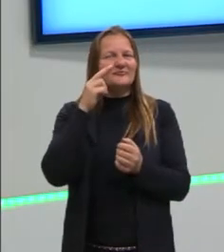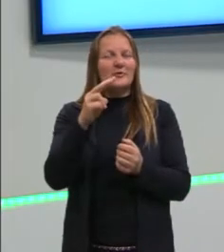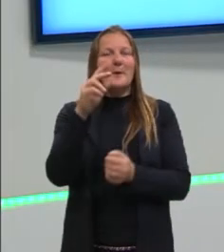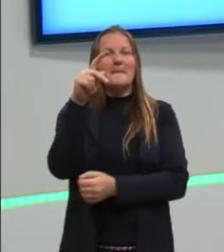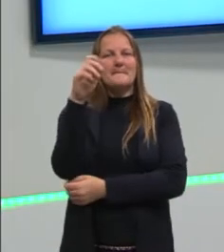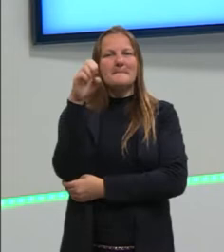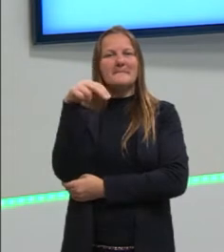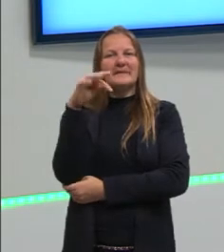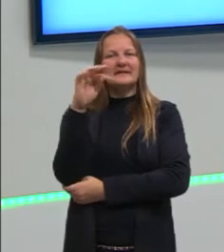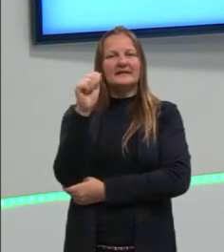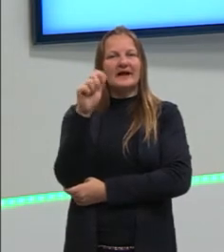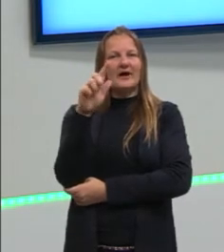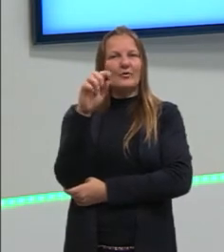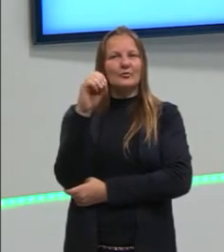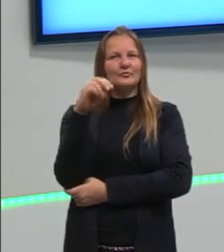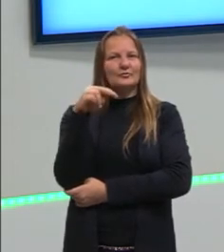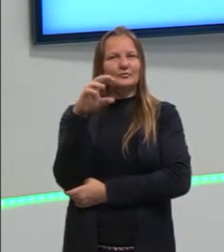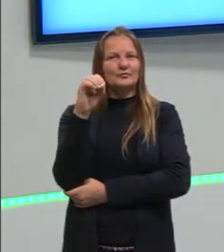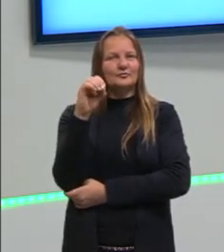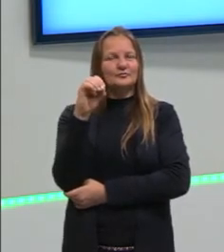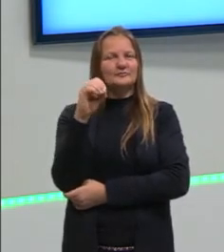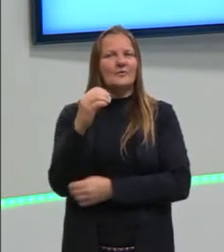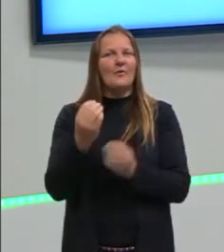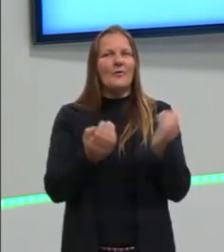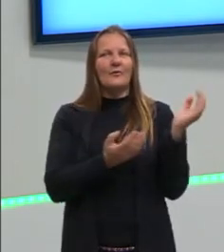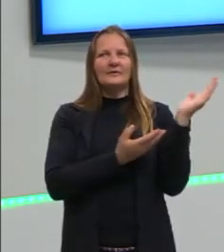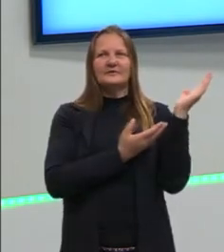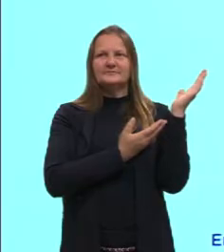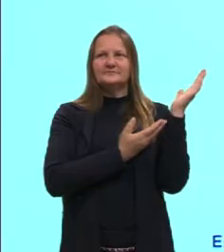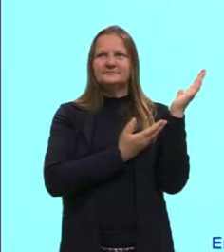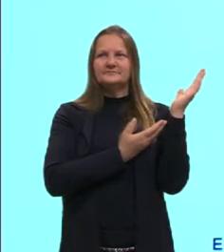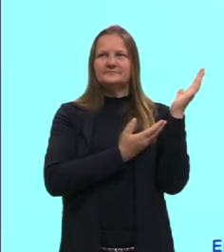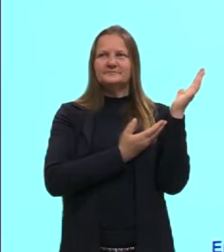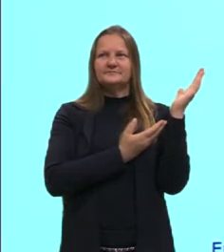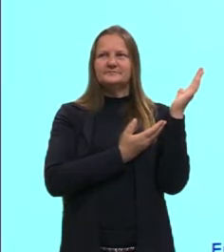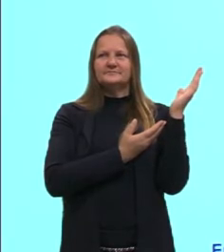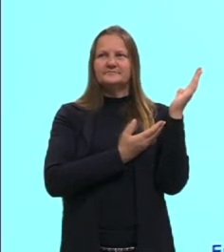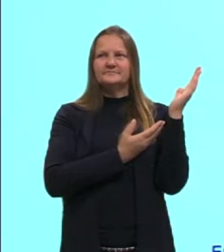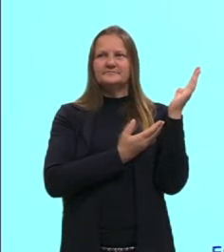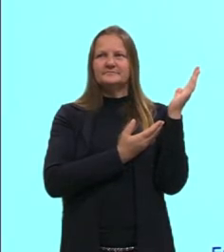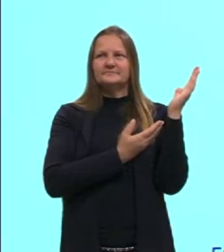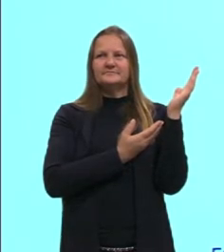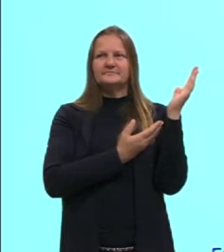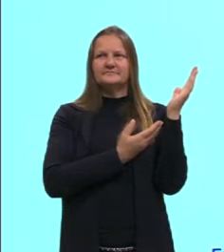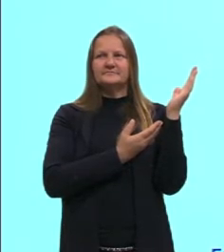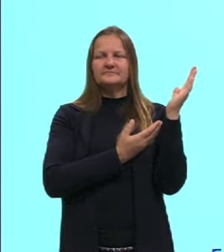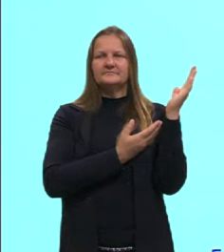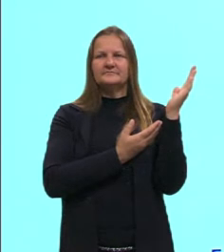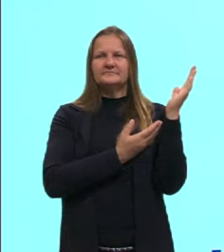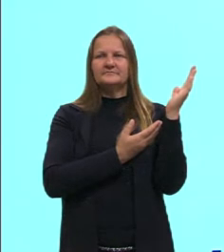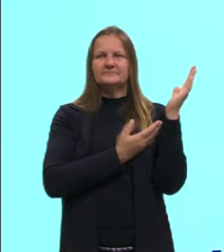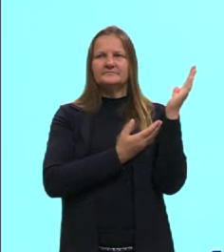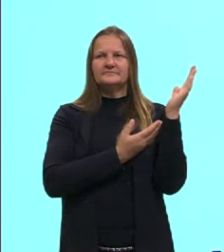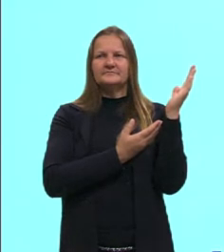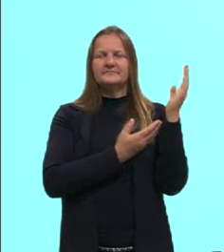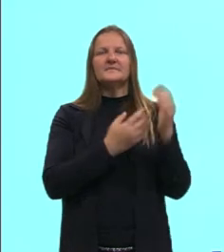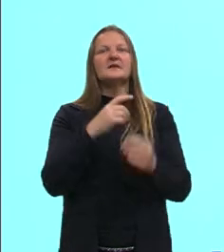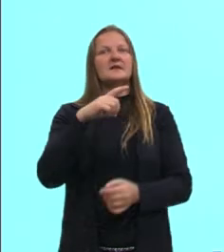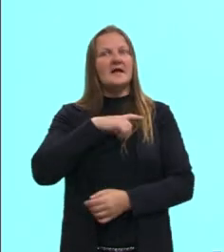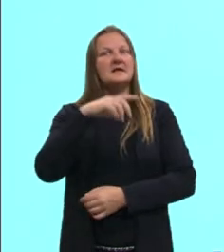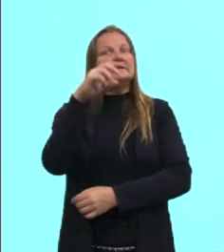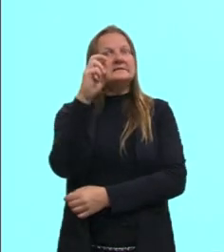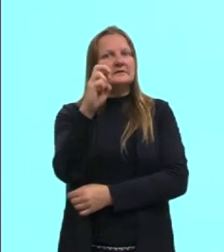pentágono, eu tracei as diagonais dele. E eu vi que, neste pentágono, eu tenho cinco